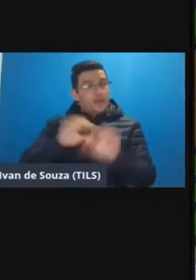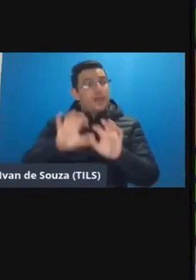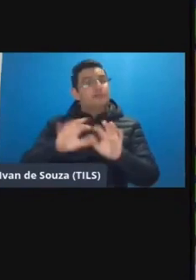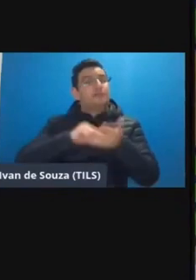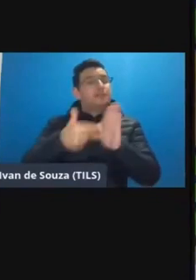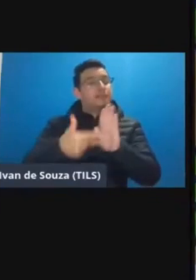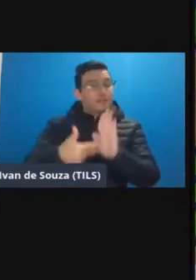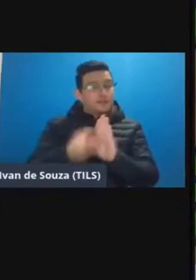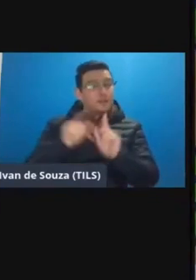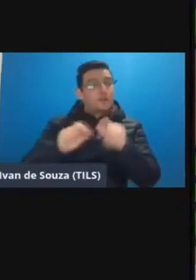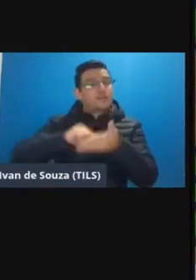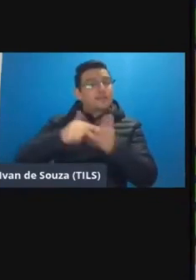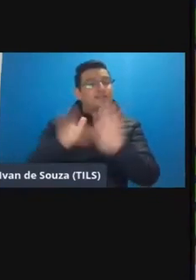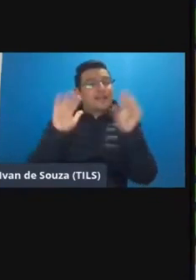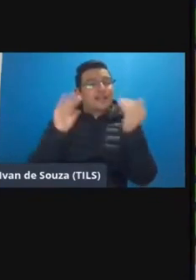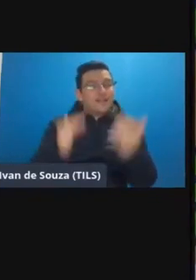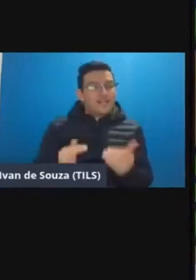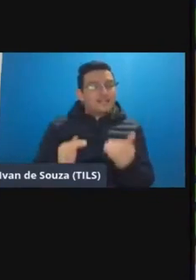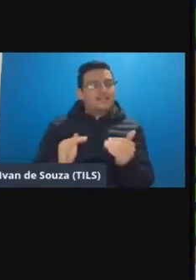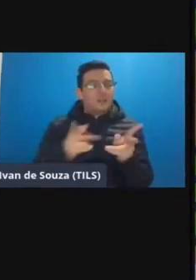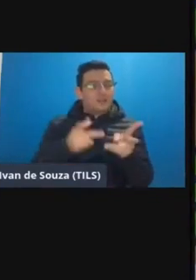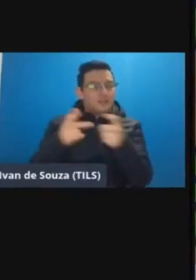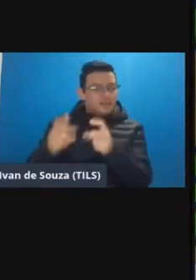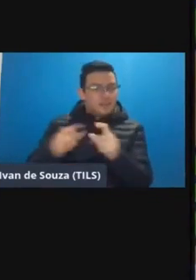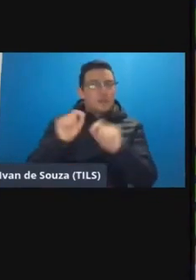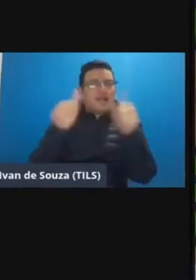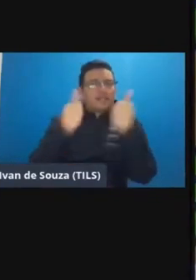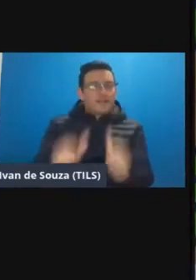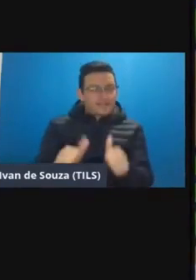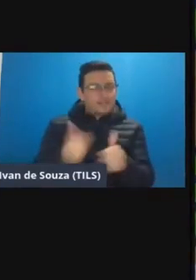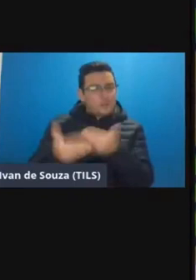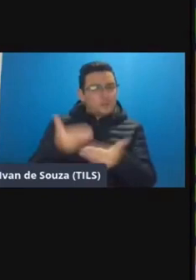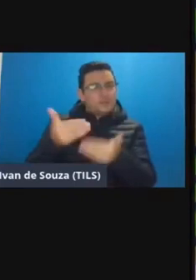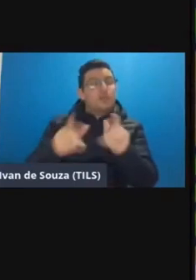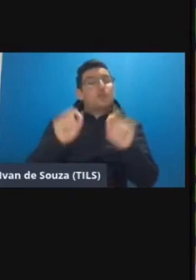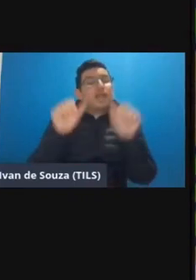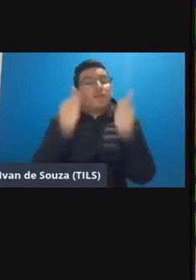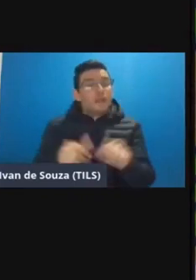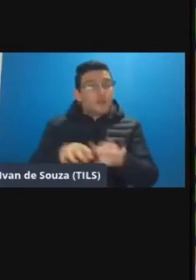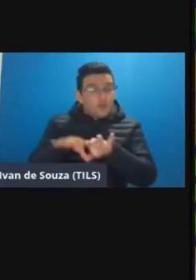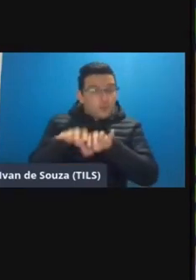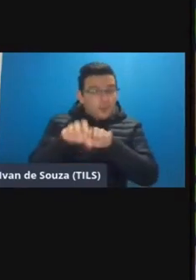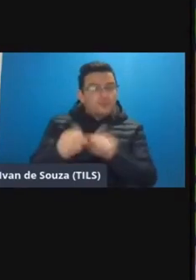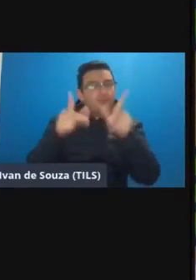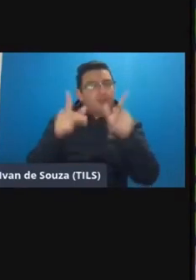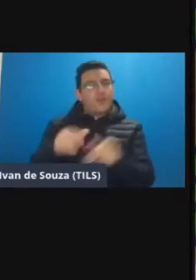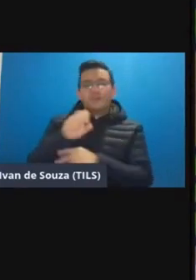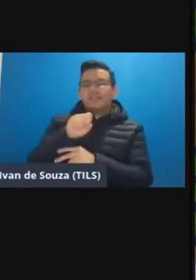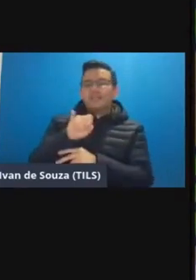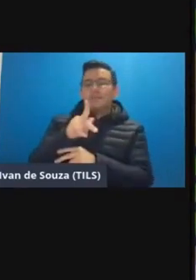significação do que que é essa avaliação diagnóstica que que essa avaliação processual que que essa avaliação formativa como disse cipriano